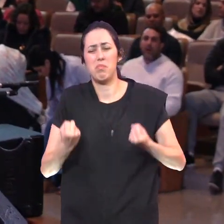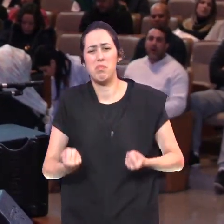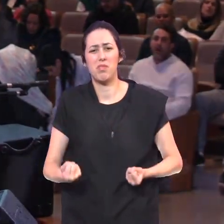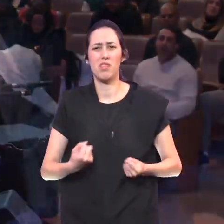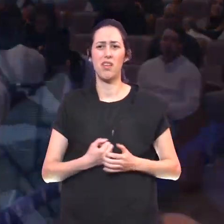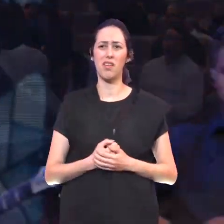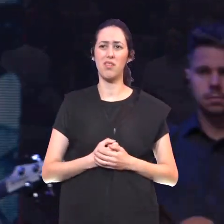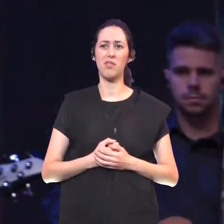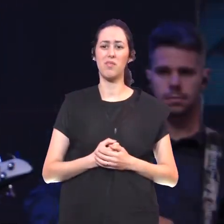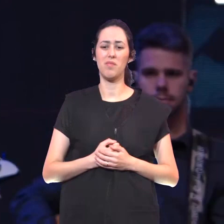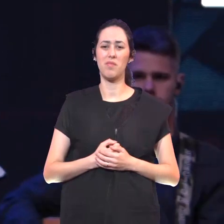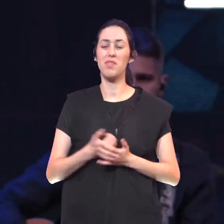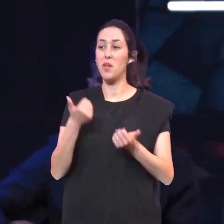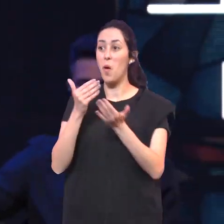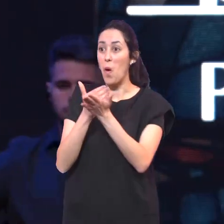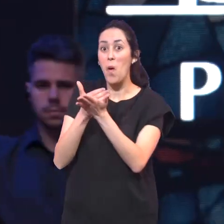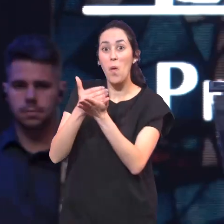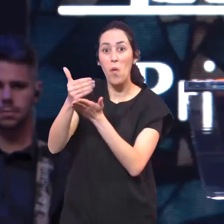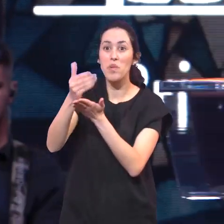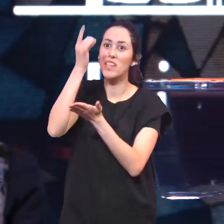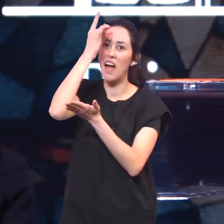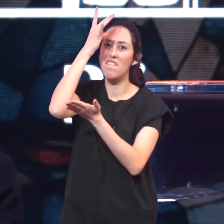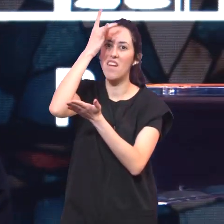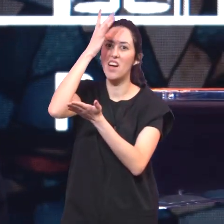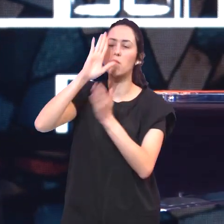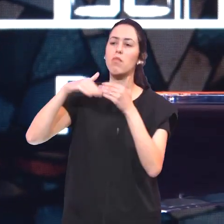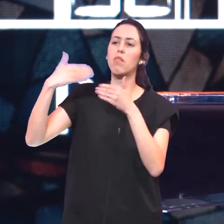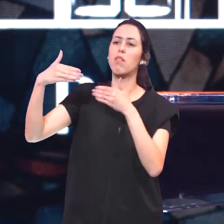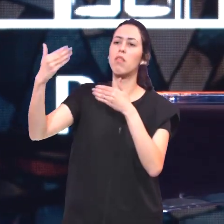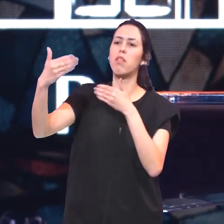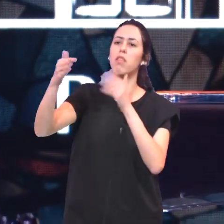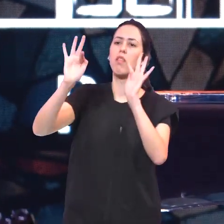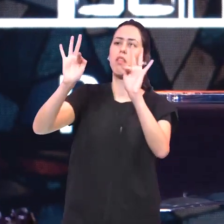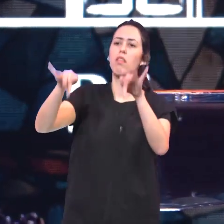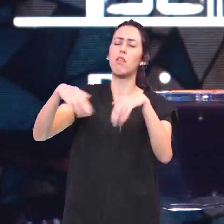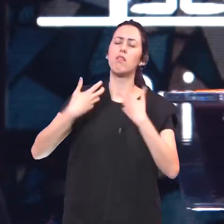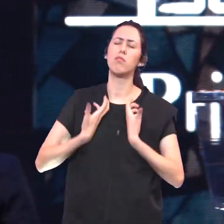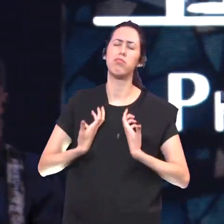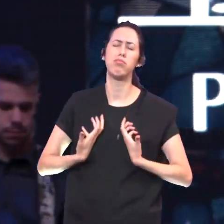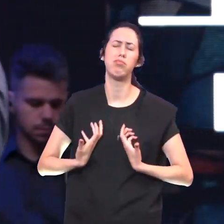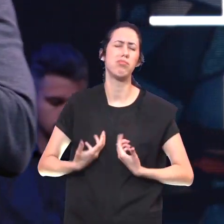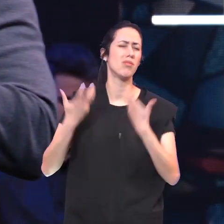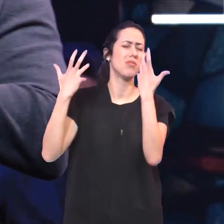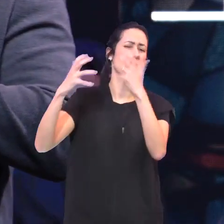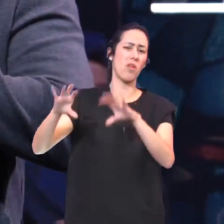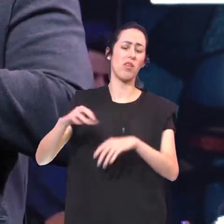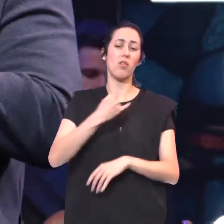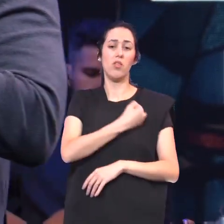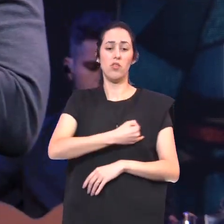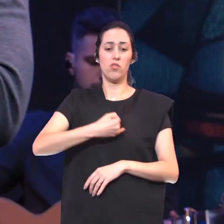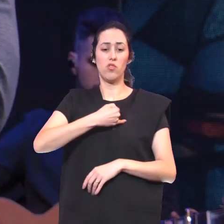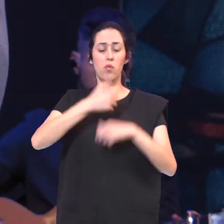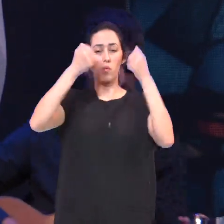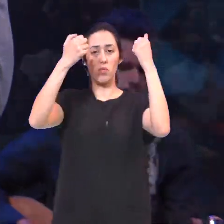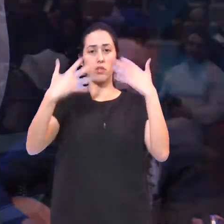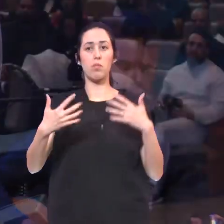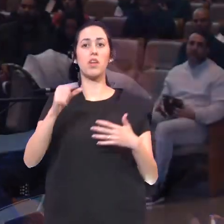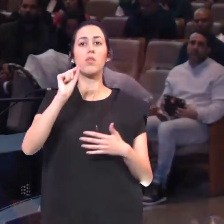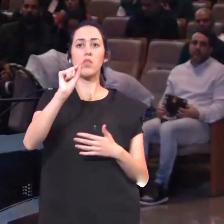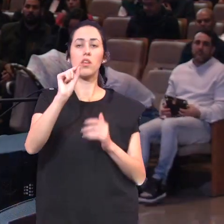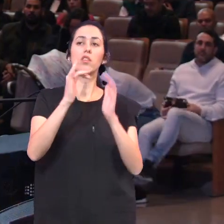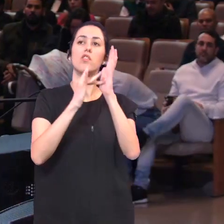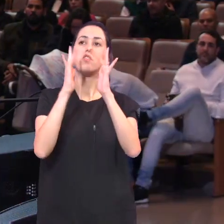é fácil Terminar é para poucos João 17, 3 Jesus disse Pai